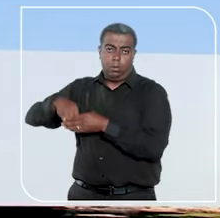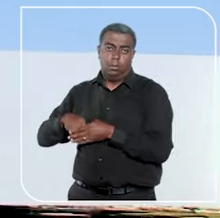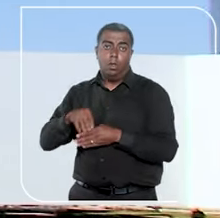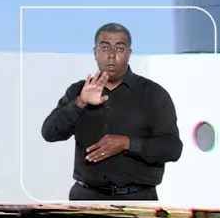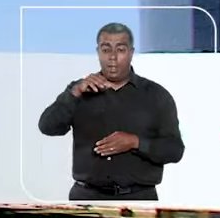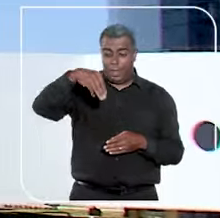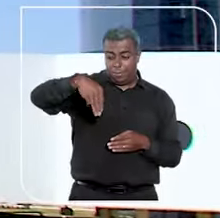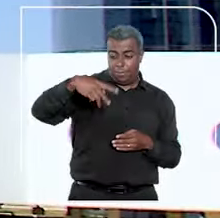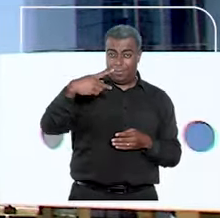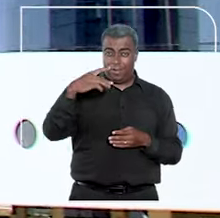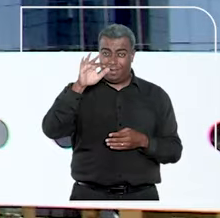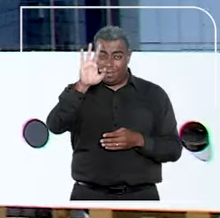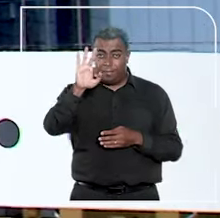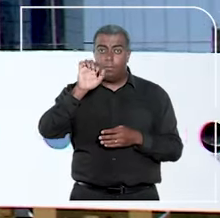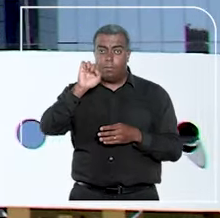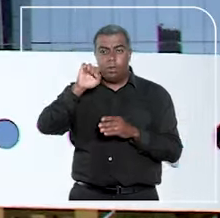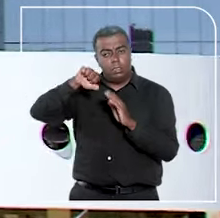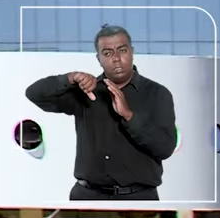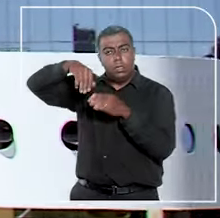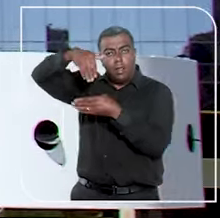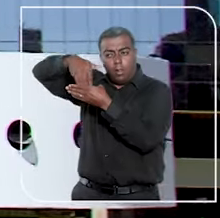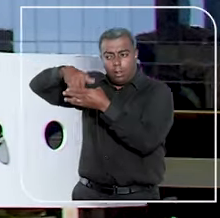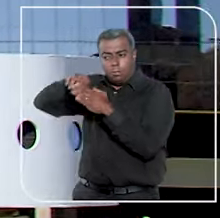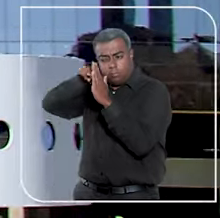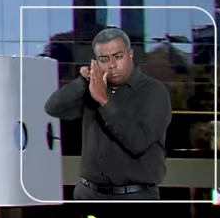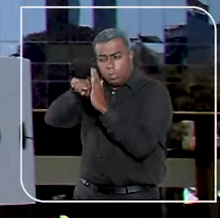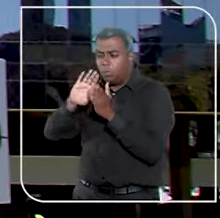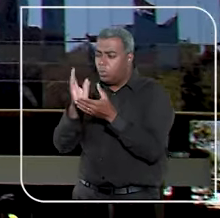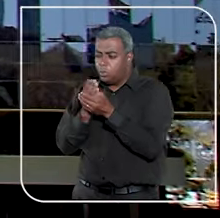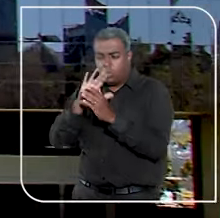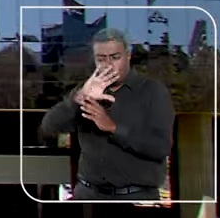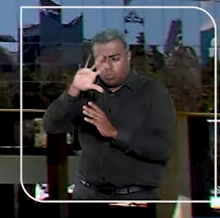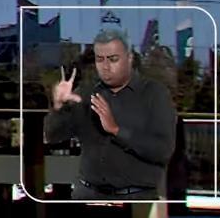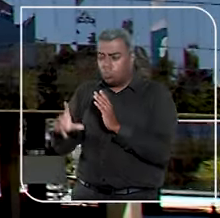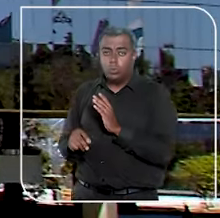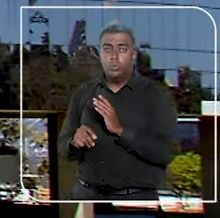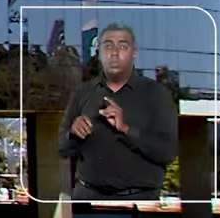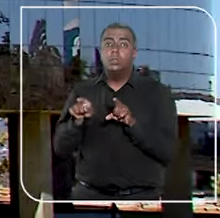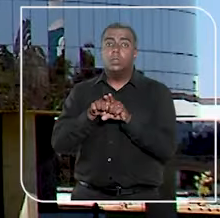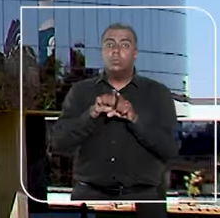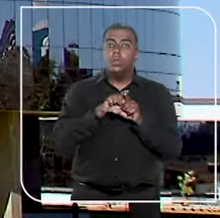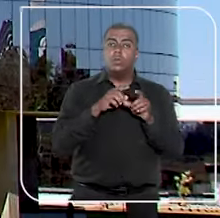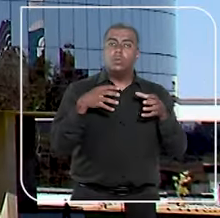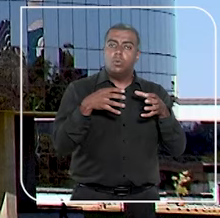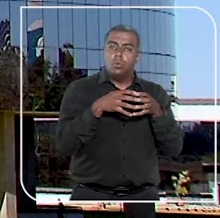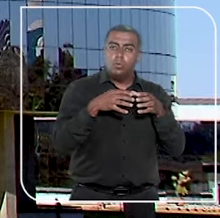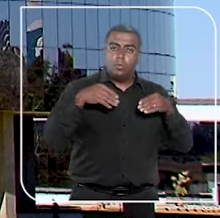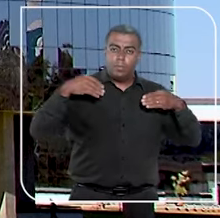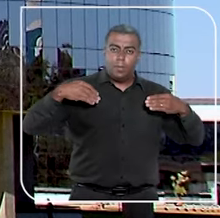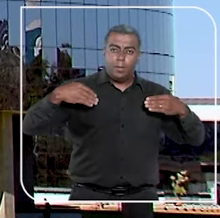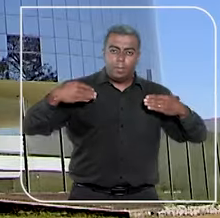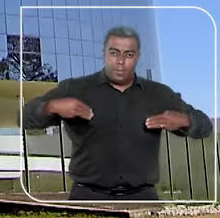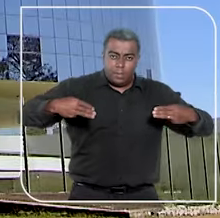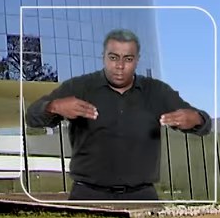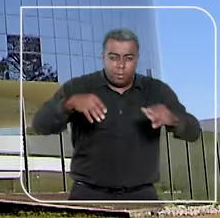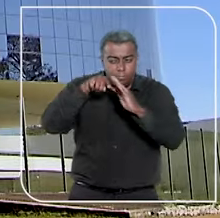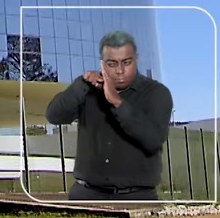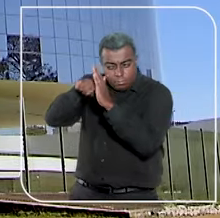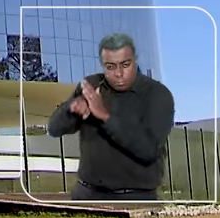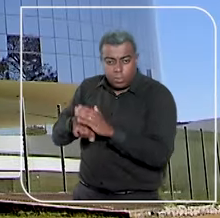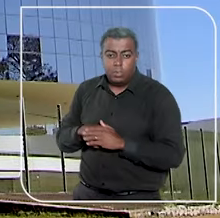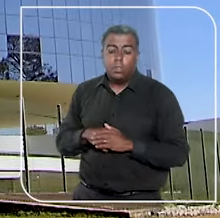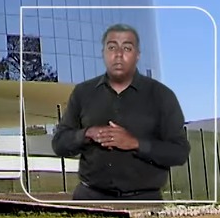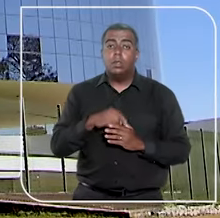MPF pode intervir em todas as fases do processo e age em parceria com os Ministérios Públicos Estaduais. Ele é